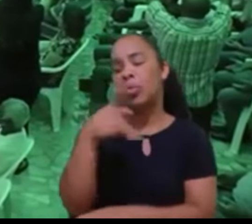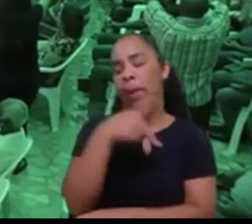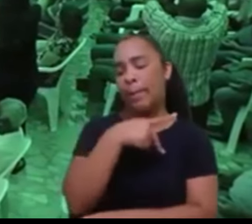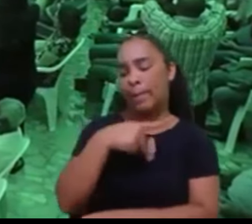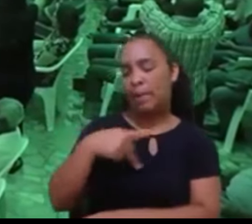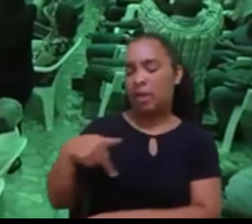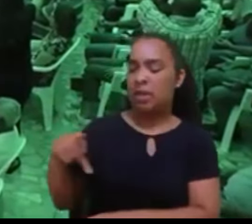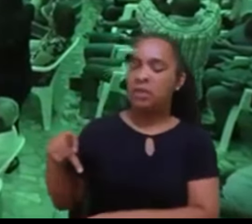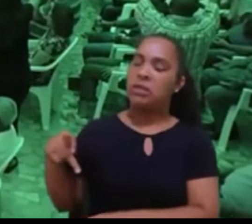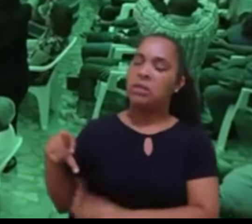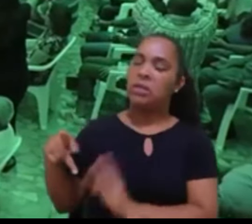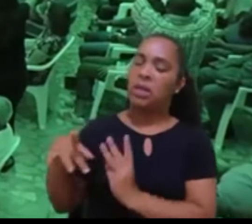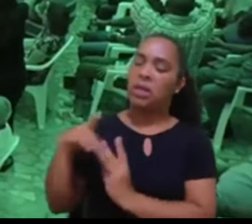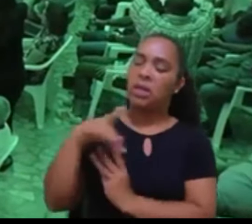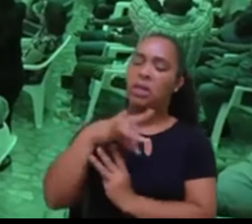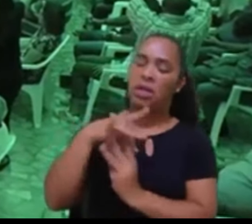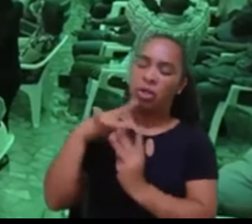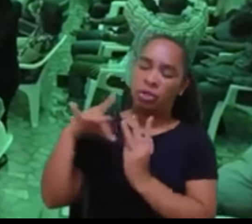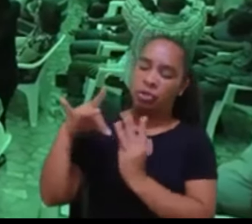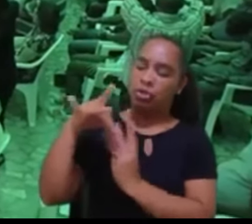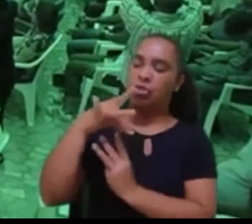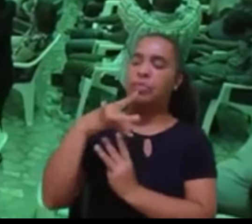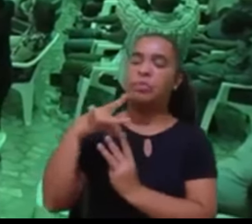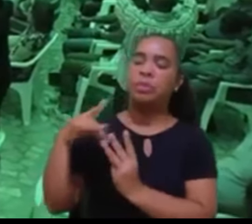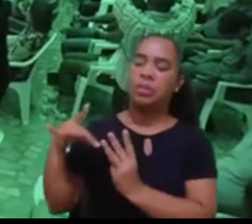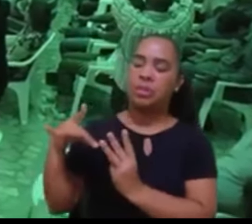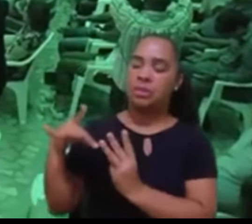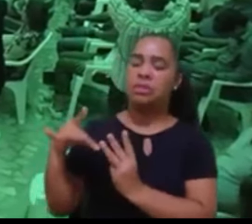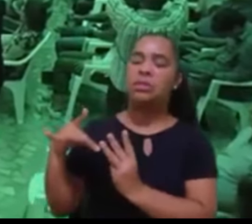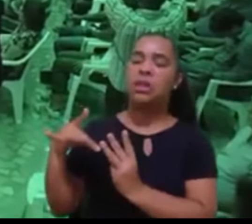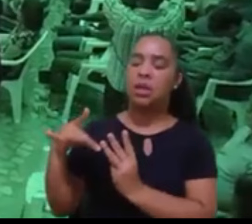por todos aqueles que nos ajudam,